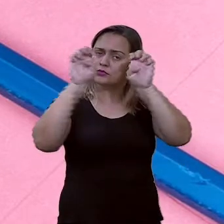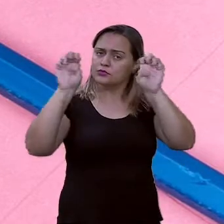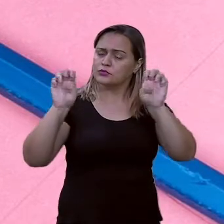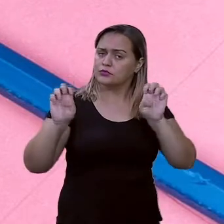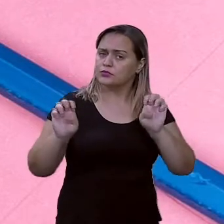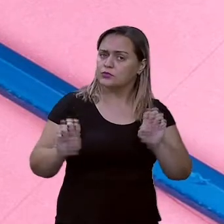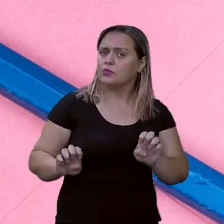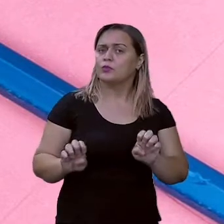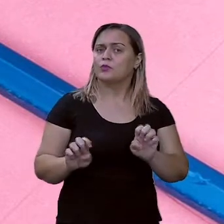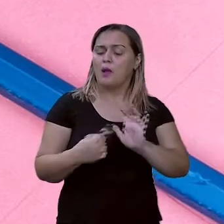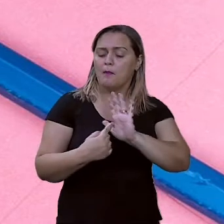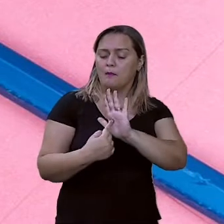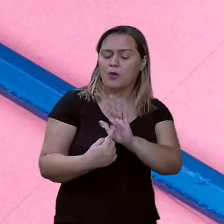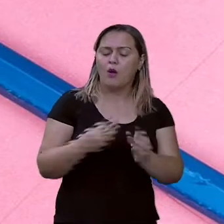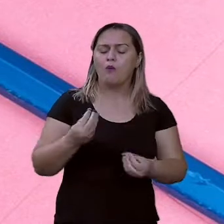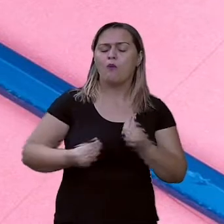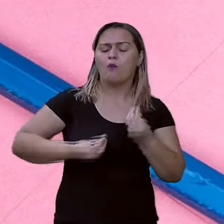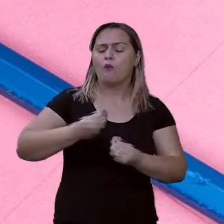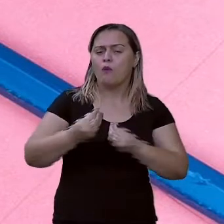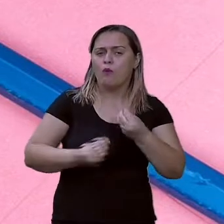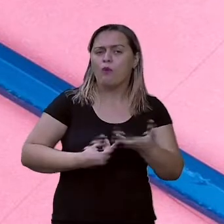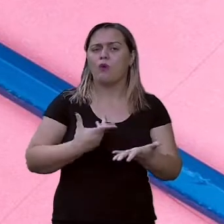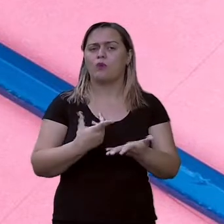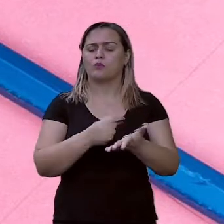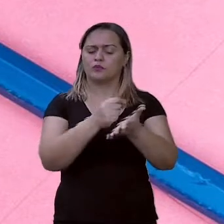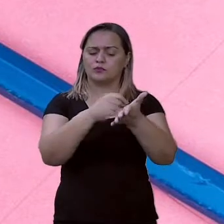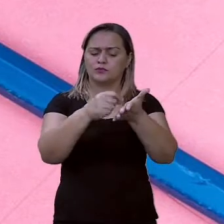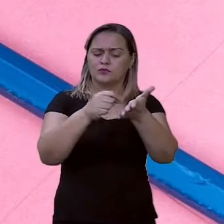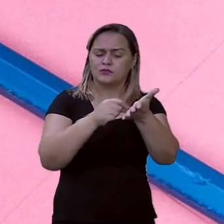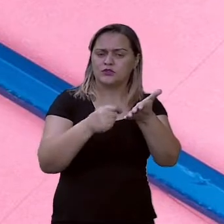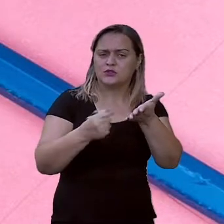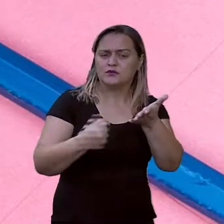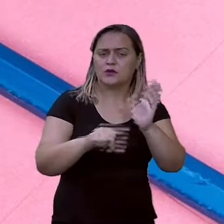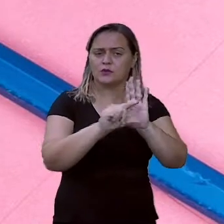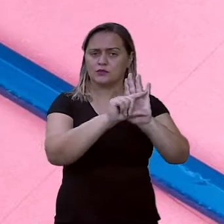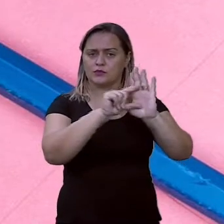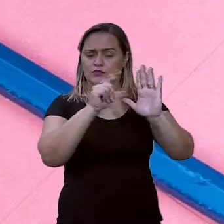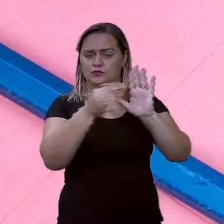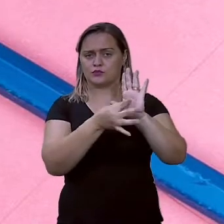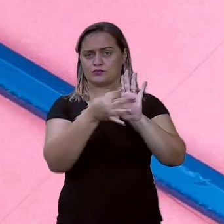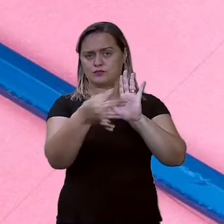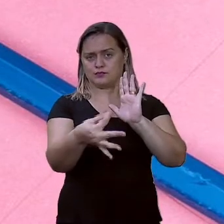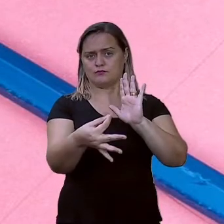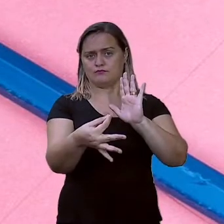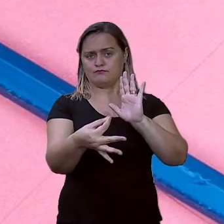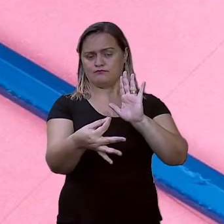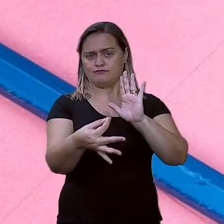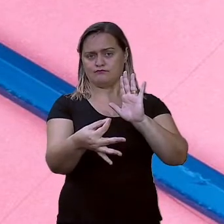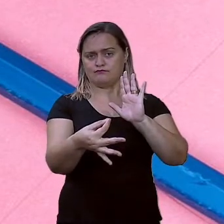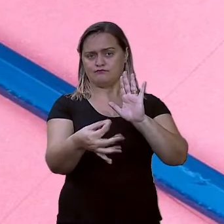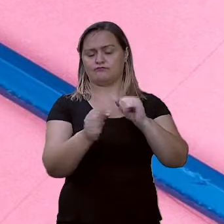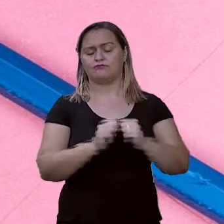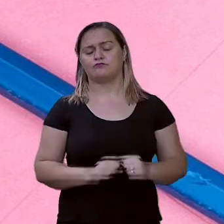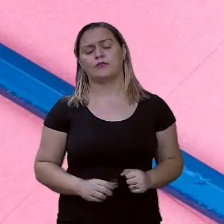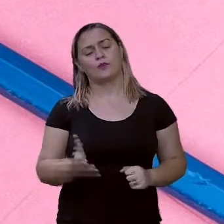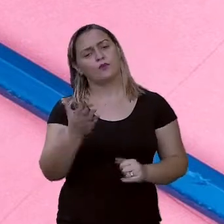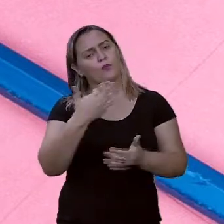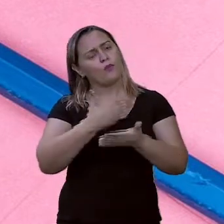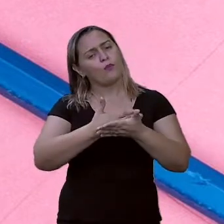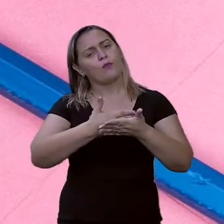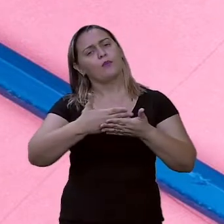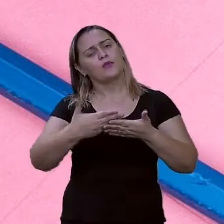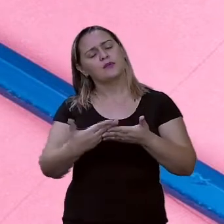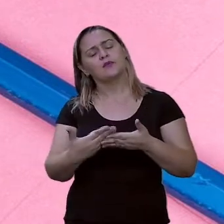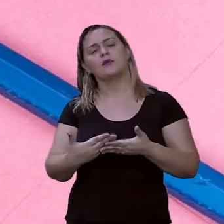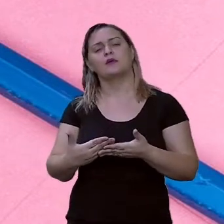uma luz. Temos passos para se escrever um artigo de opinião. Então, vamos conversar agora um pouquinho